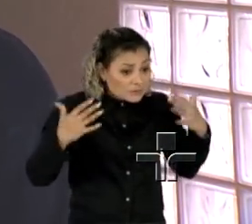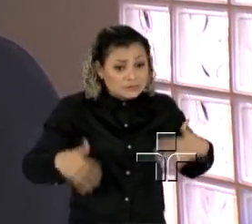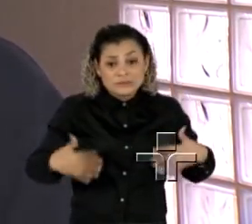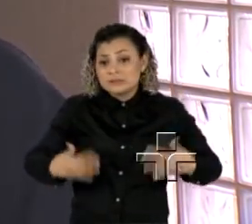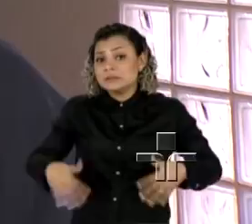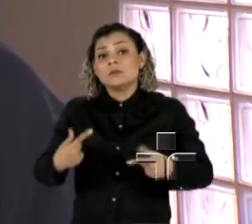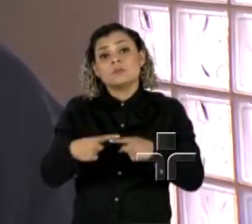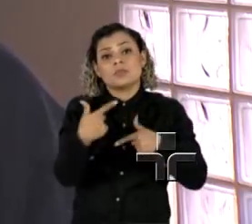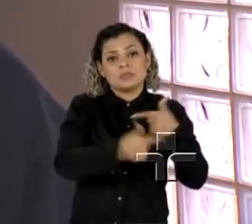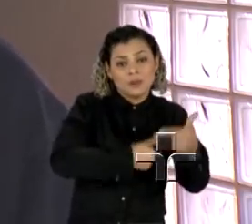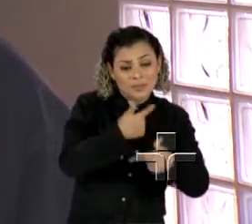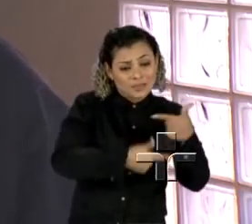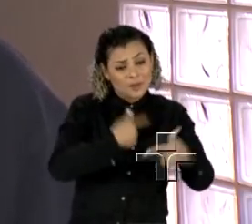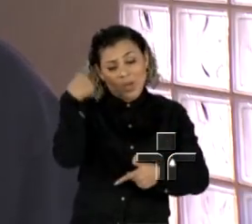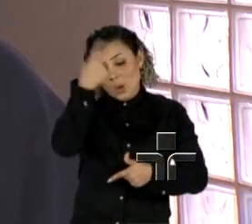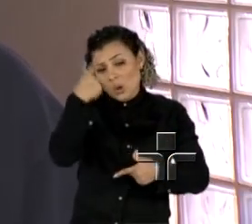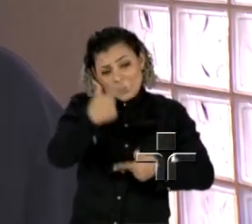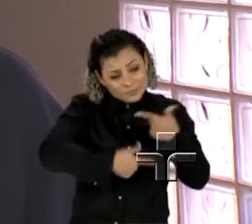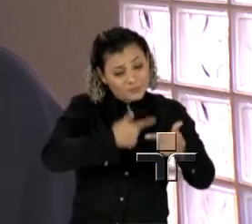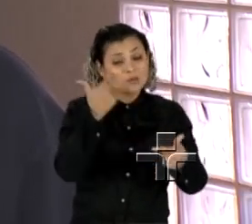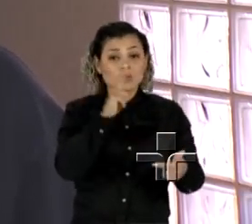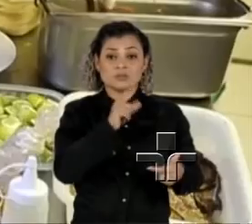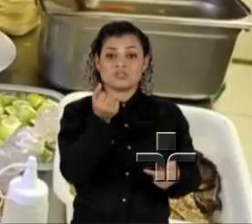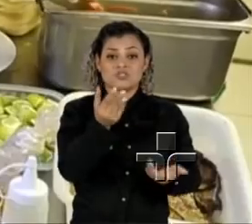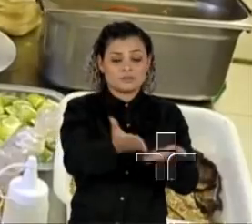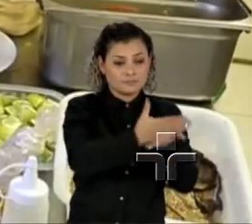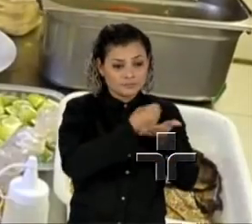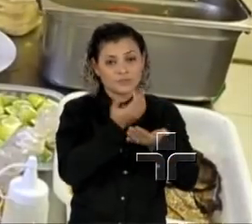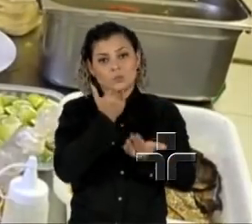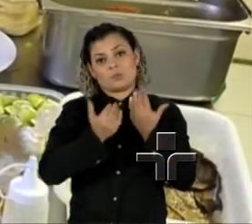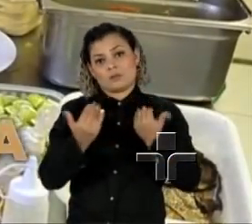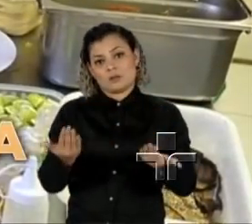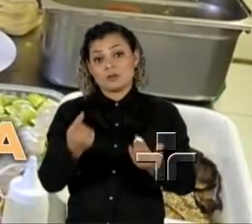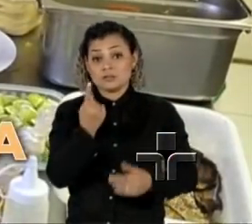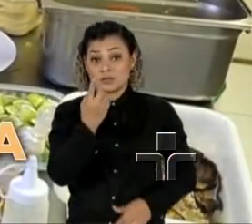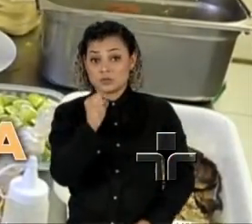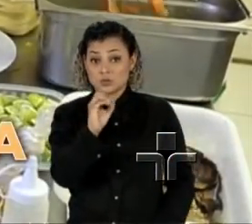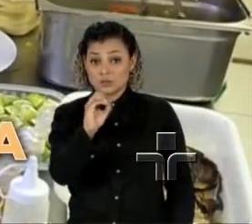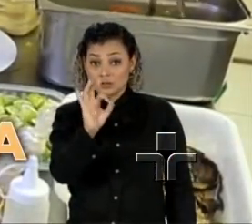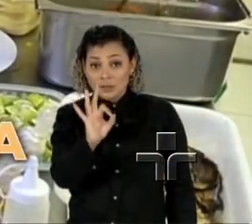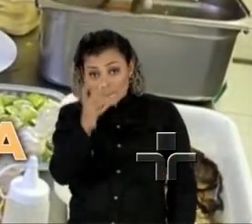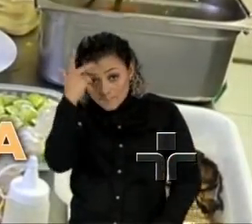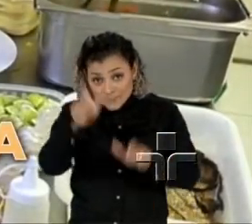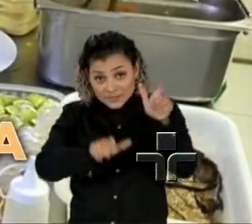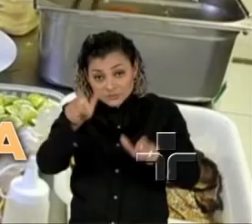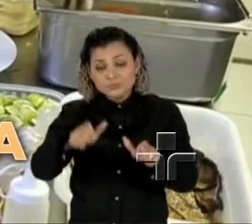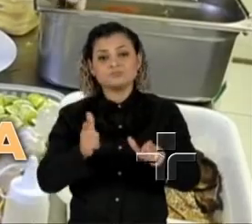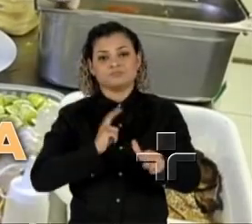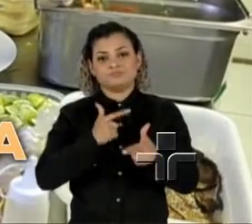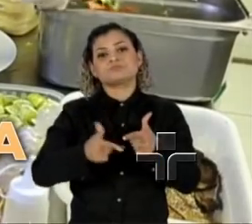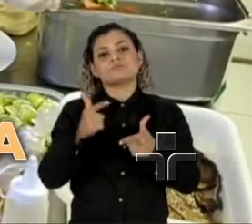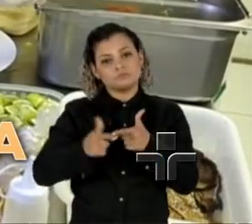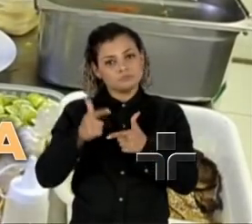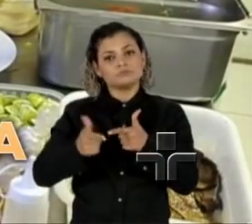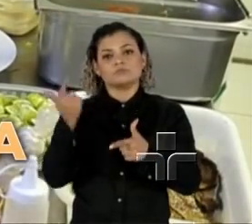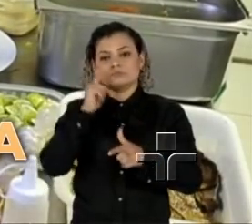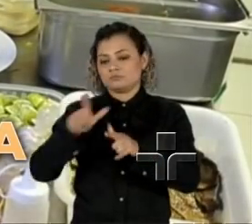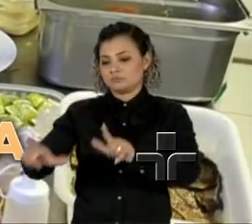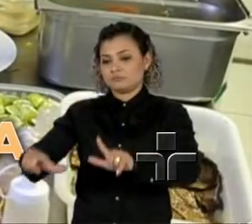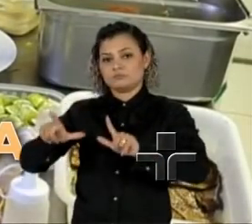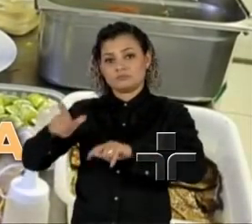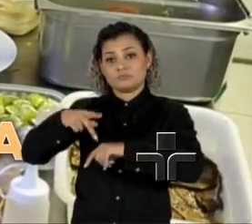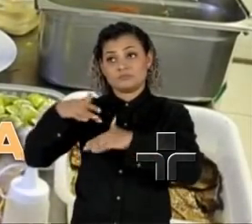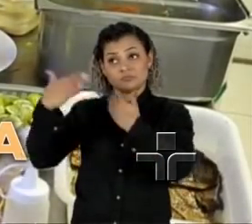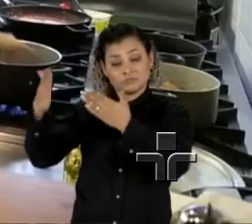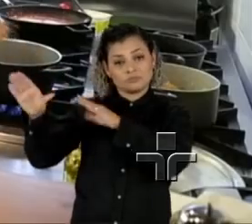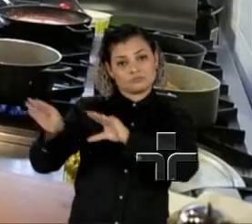porque tem que trabalhar muitas horas para conseguir o aluguel. 180 pessoas refugiadas atualmente enfrentam problemas para a validação de diploma